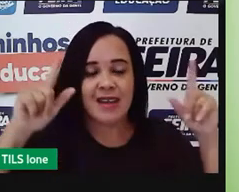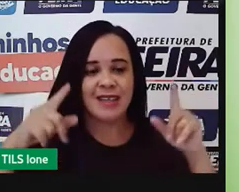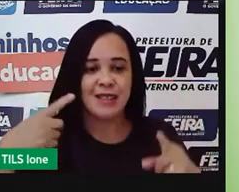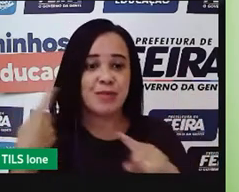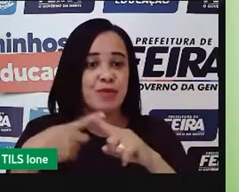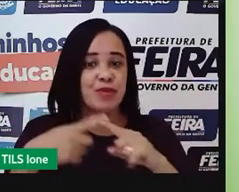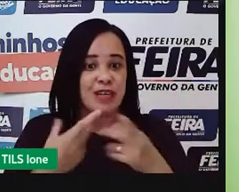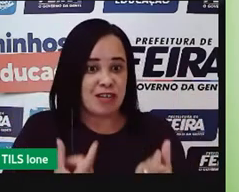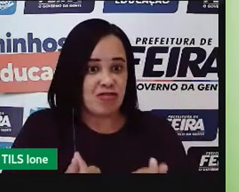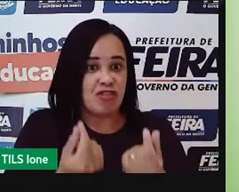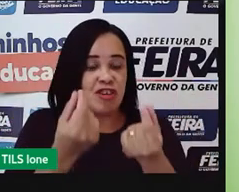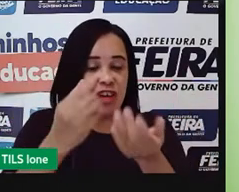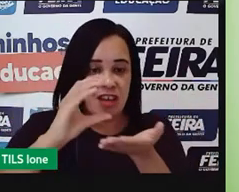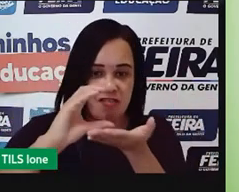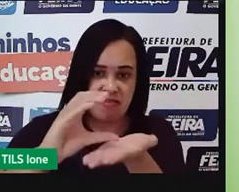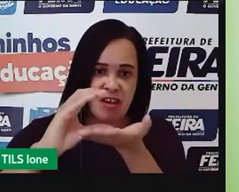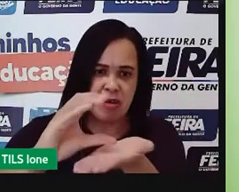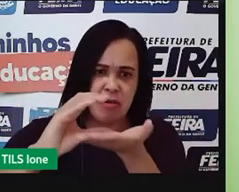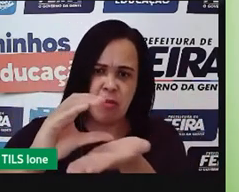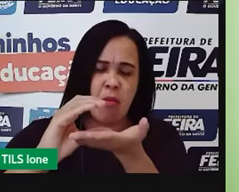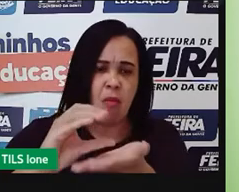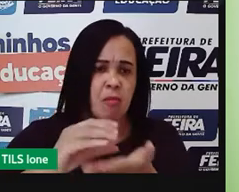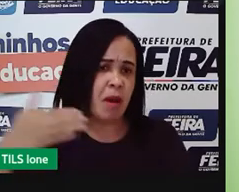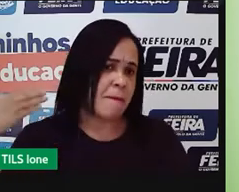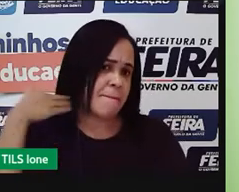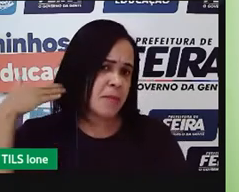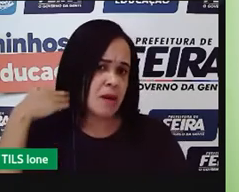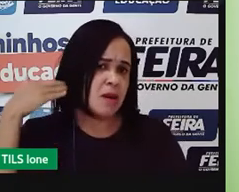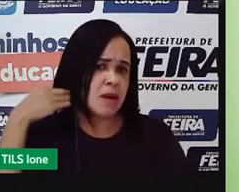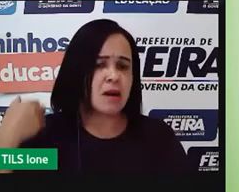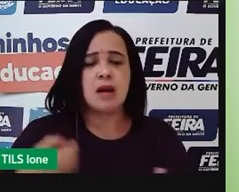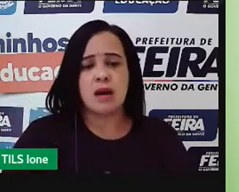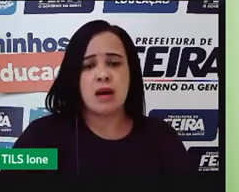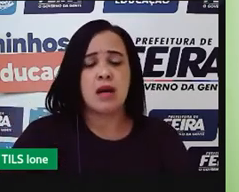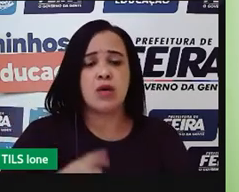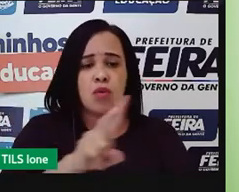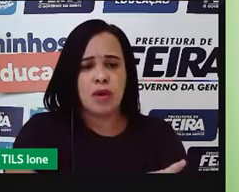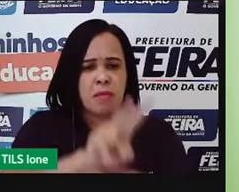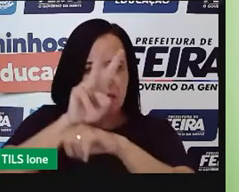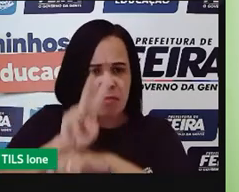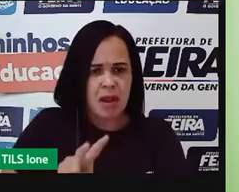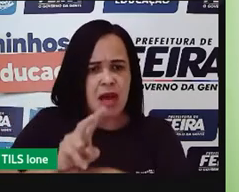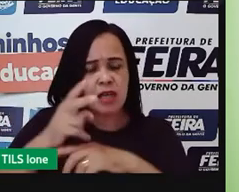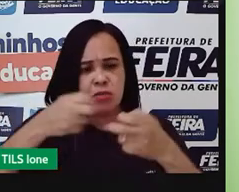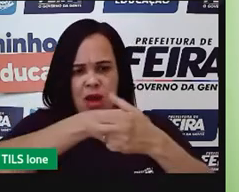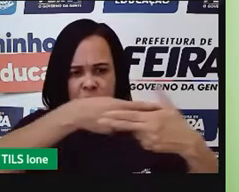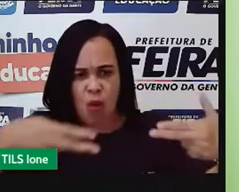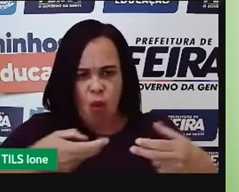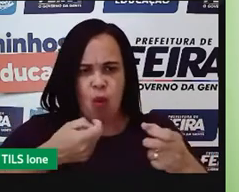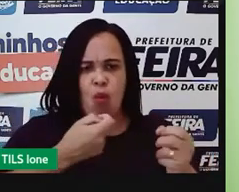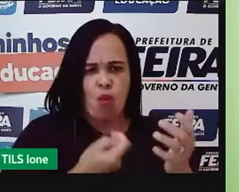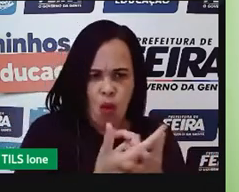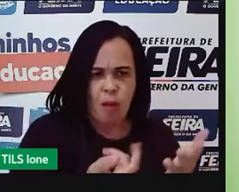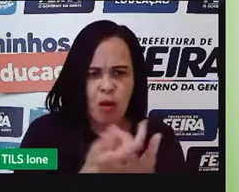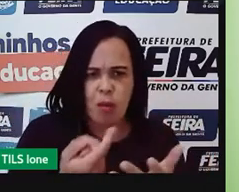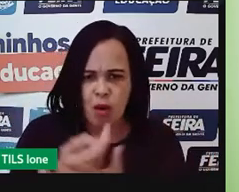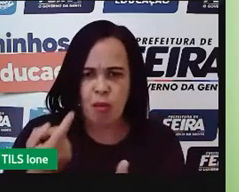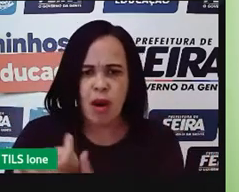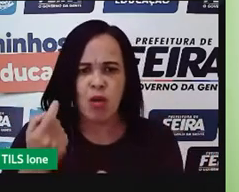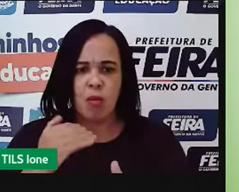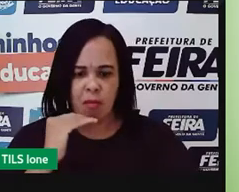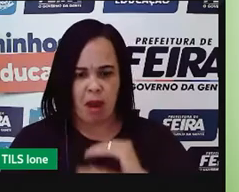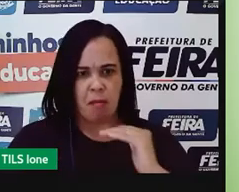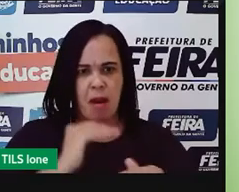os tratores, aviões, drones, computadores. É o avanço tecnológico